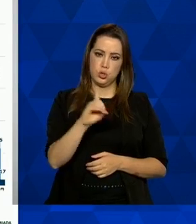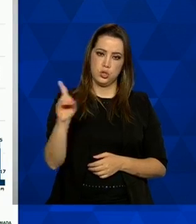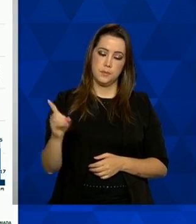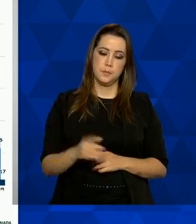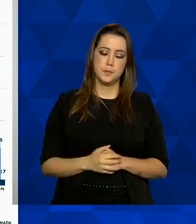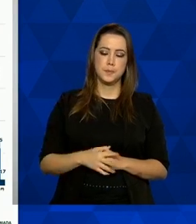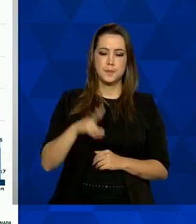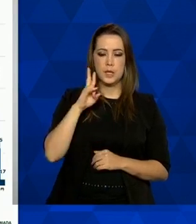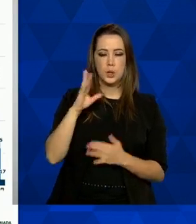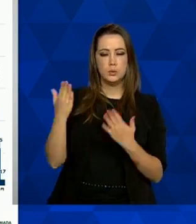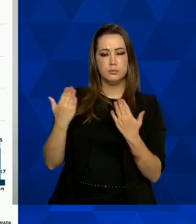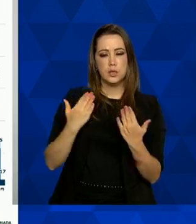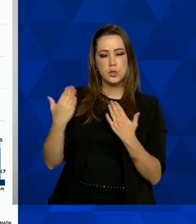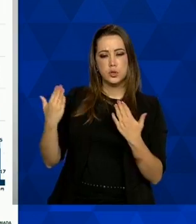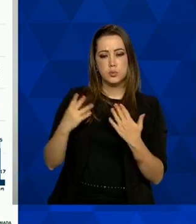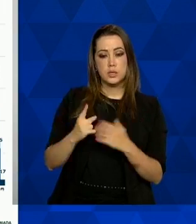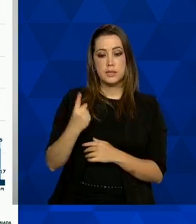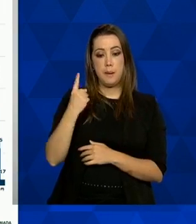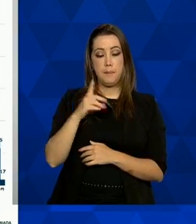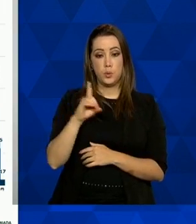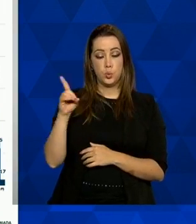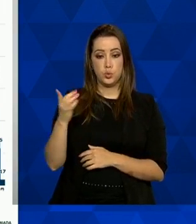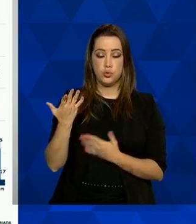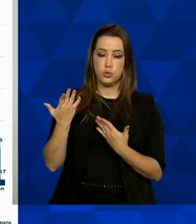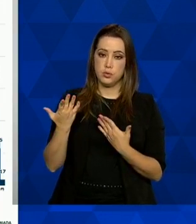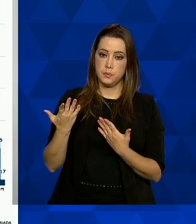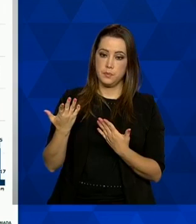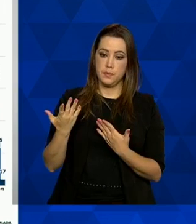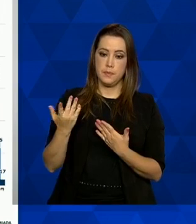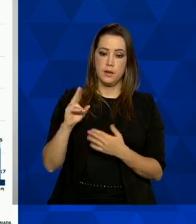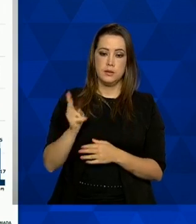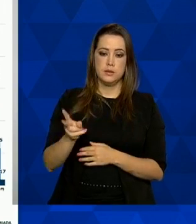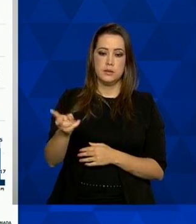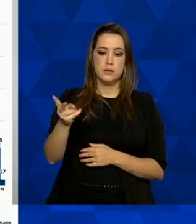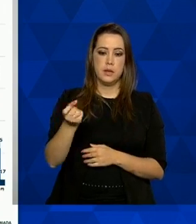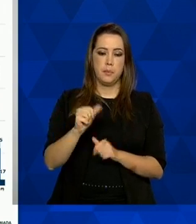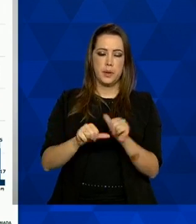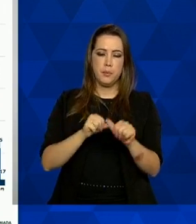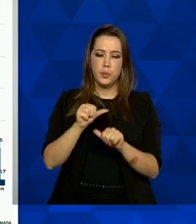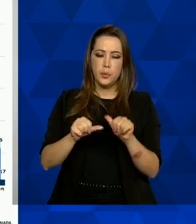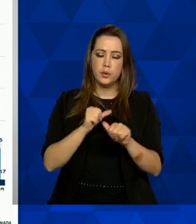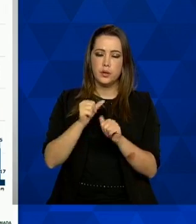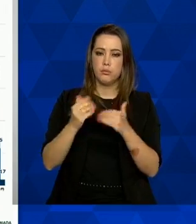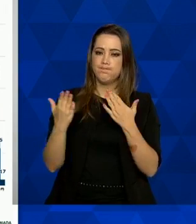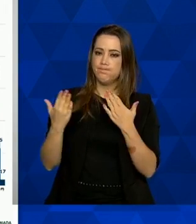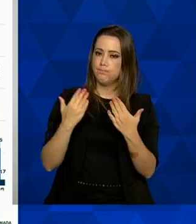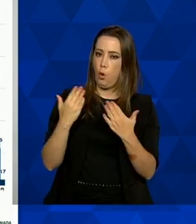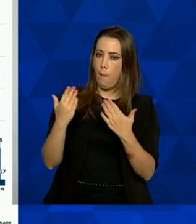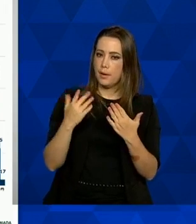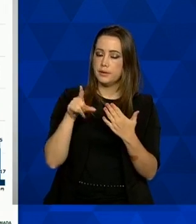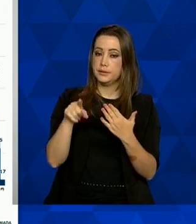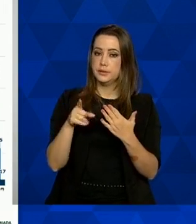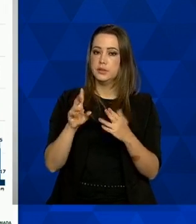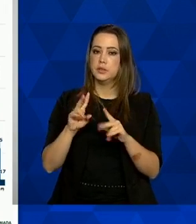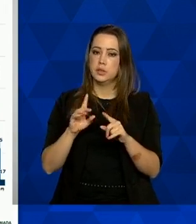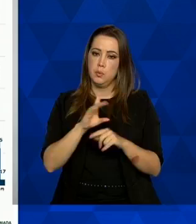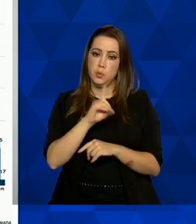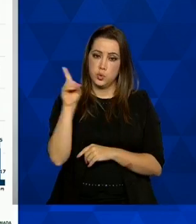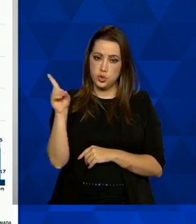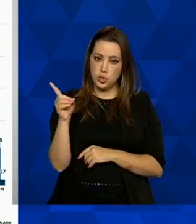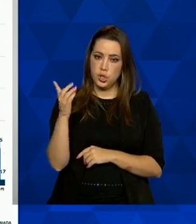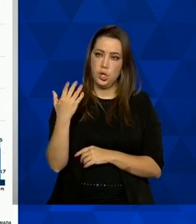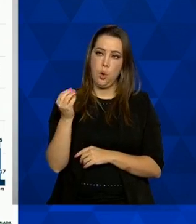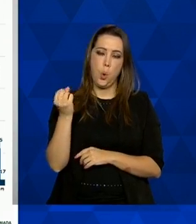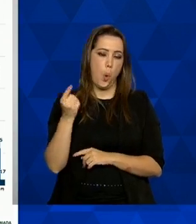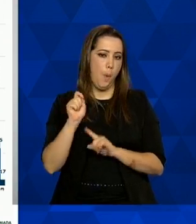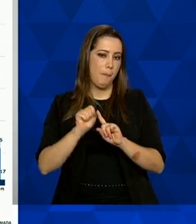então a gente pode perceber também o número de óbitos que a gente sempre atualiza retrospectivamente o número de óbitos tanto por data quanto